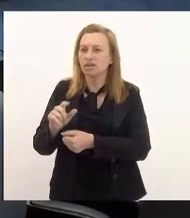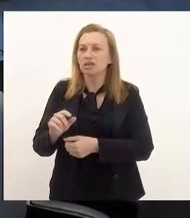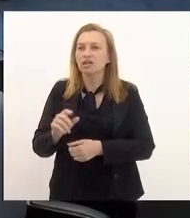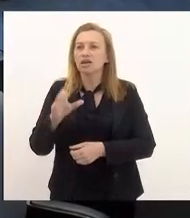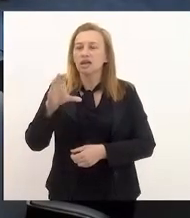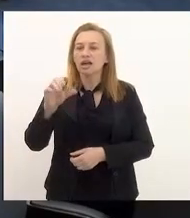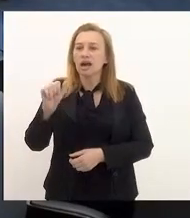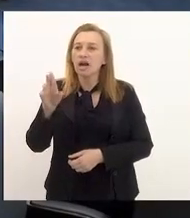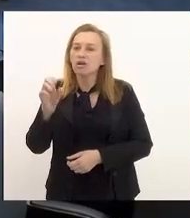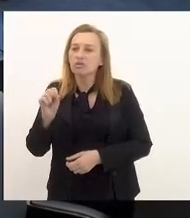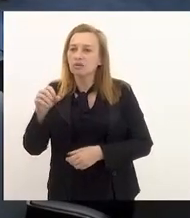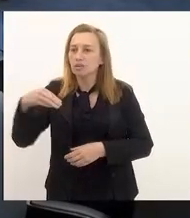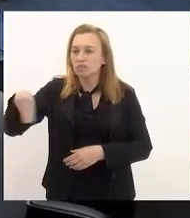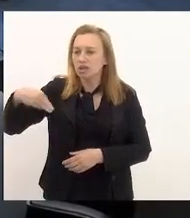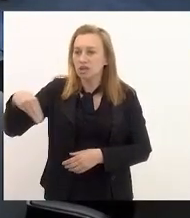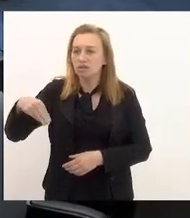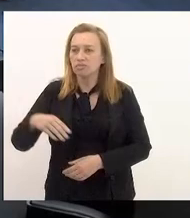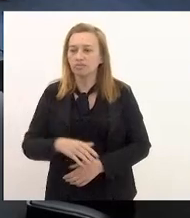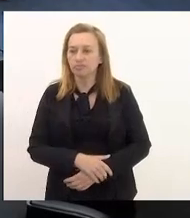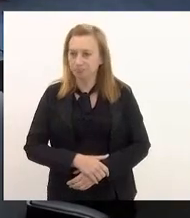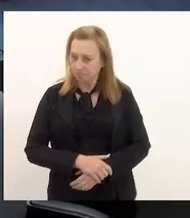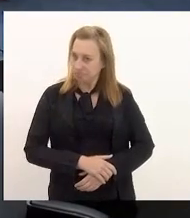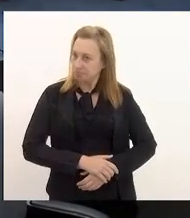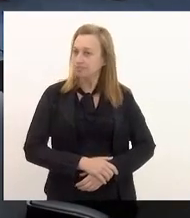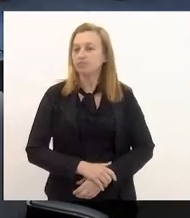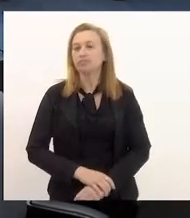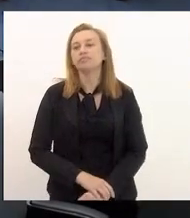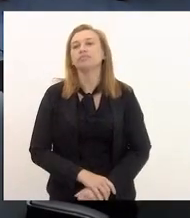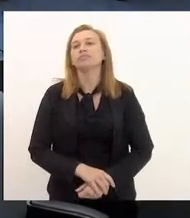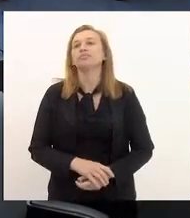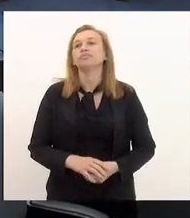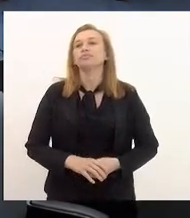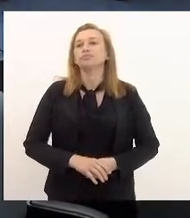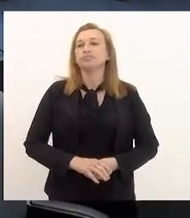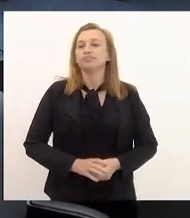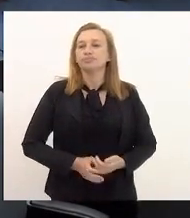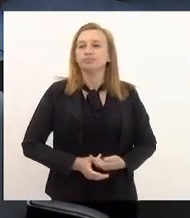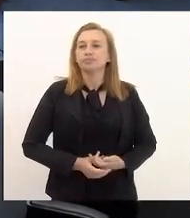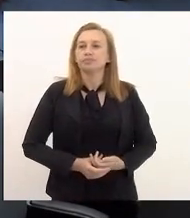Carlos Mink. Ecologicamente correto, Carlos Mink.